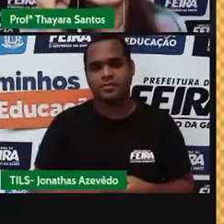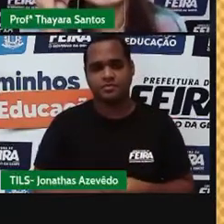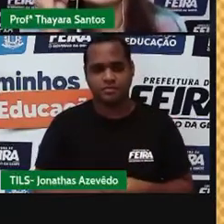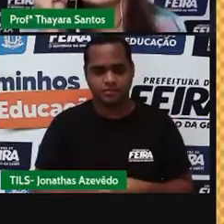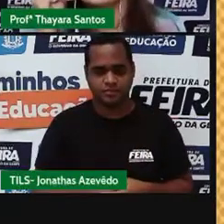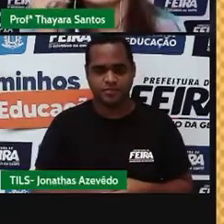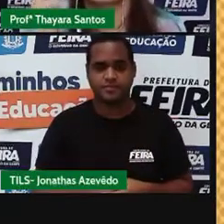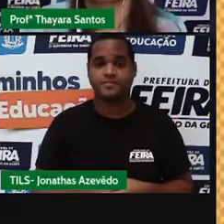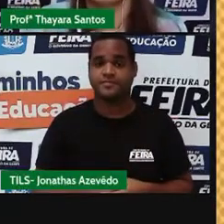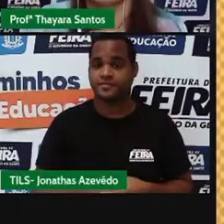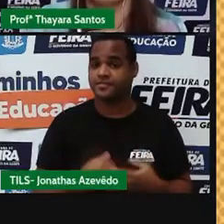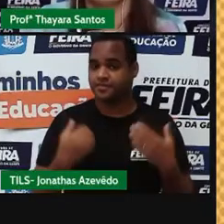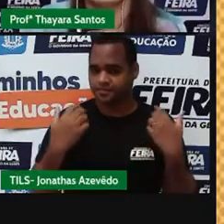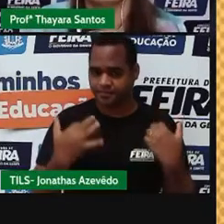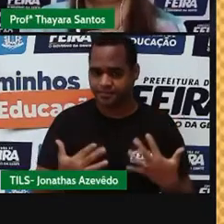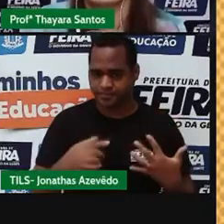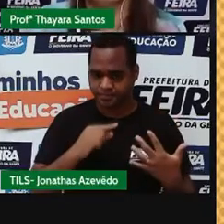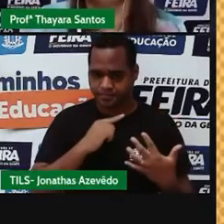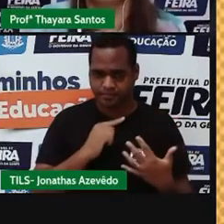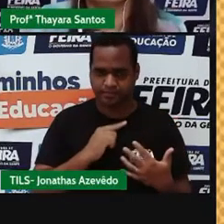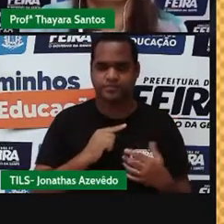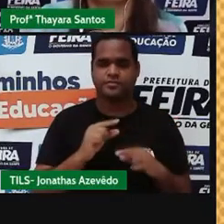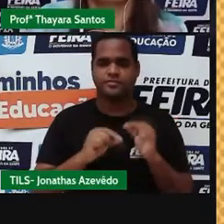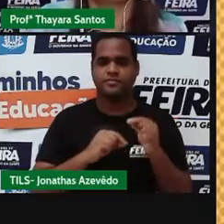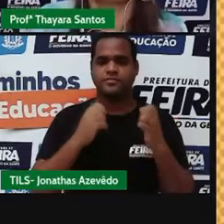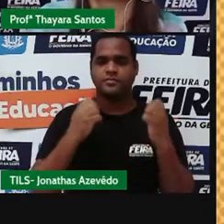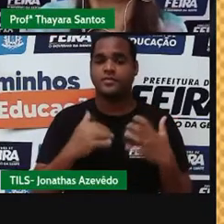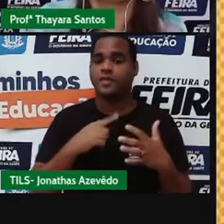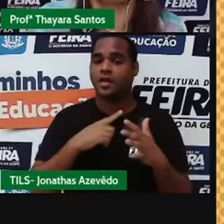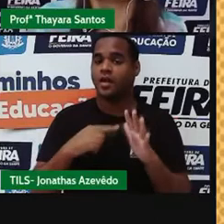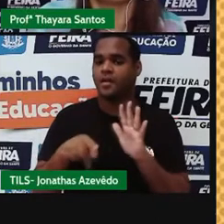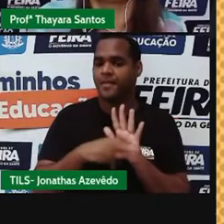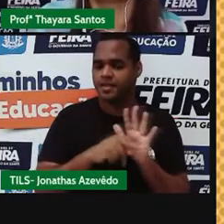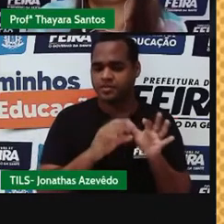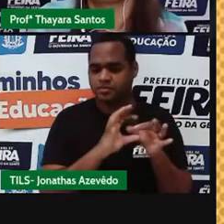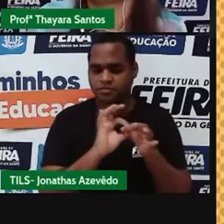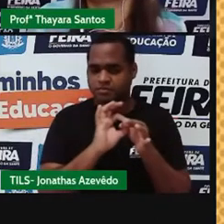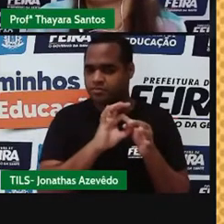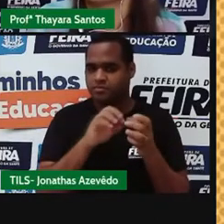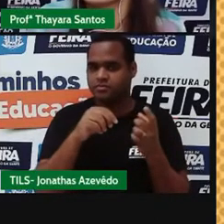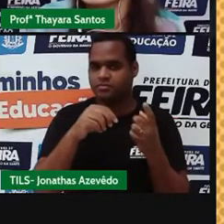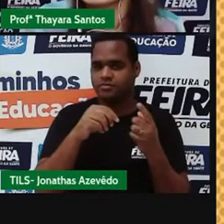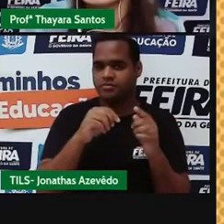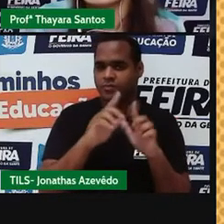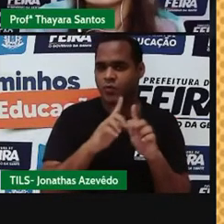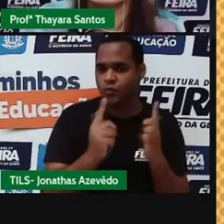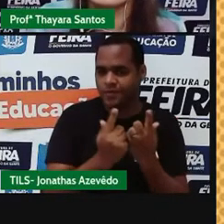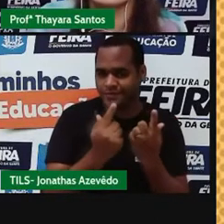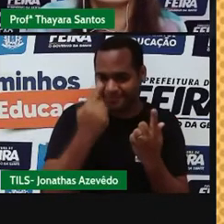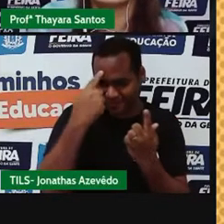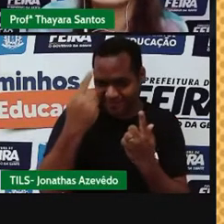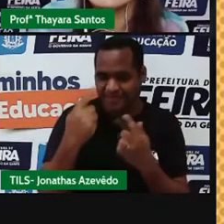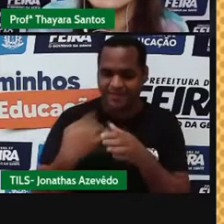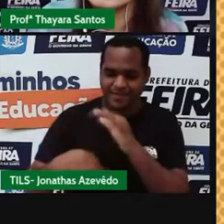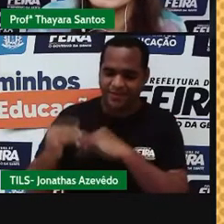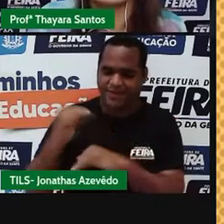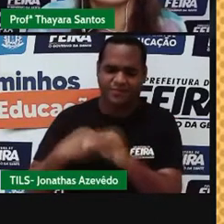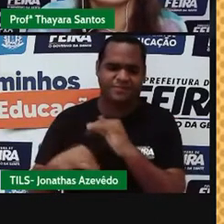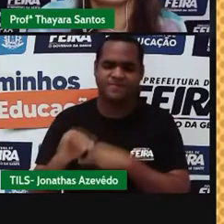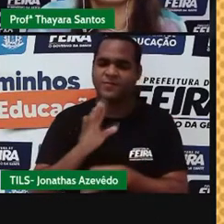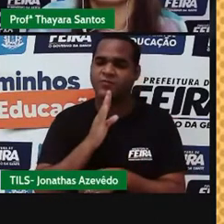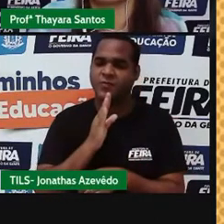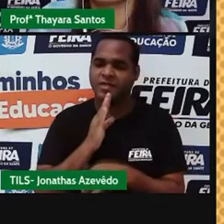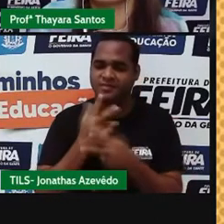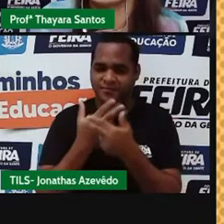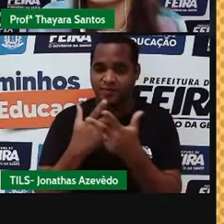E a gente viu que a tabela periódica é um modelo que ele agrupa todos os elementos químicos que são conhecidos hoje, que ao